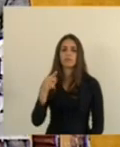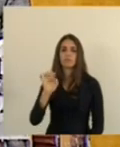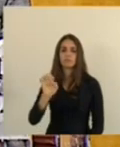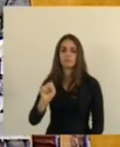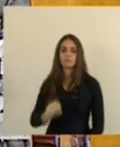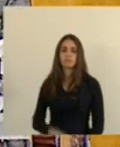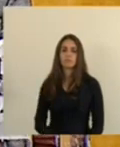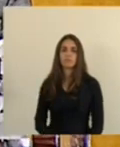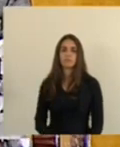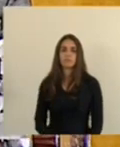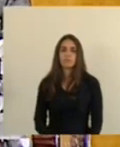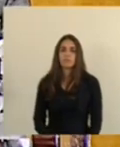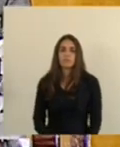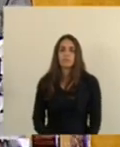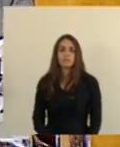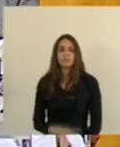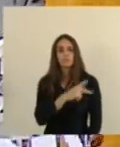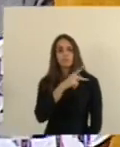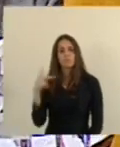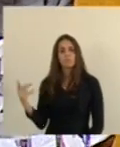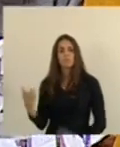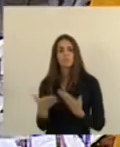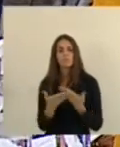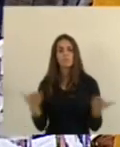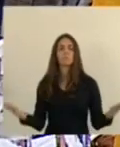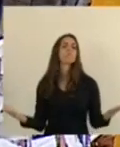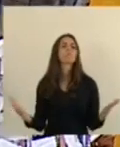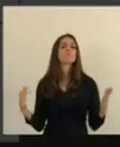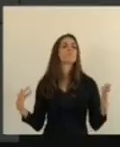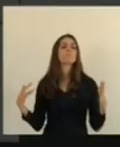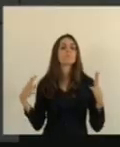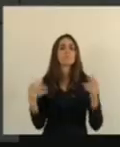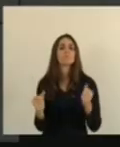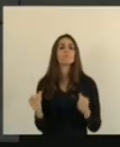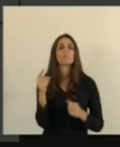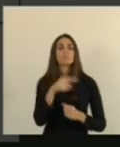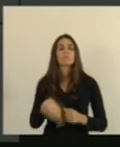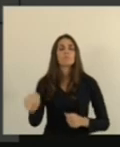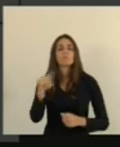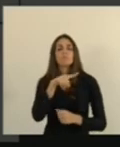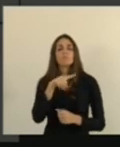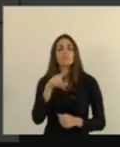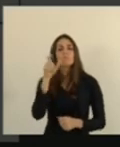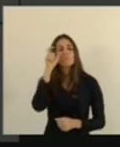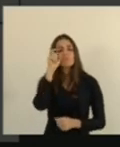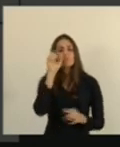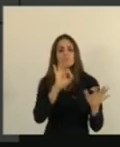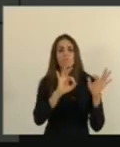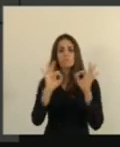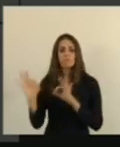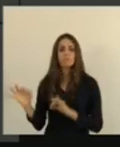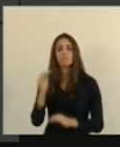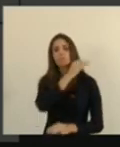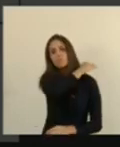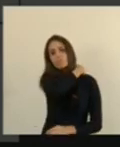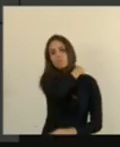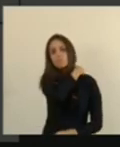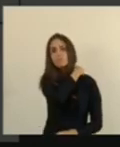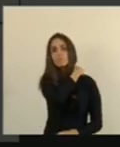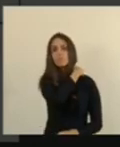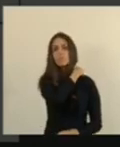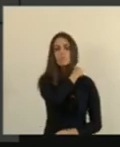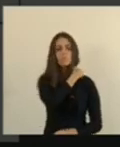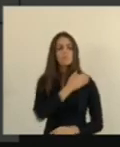Presidente, demais colegas, todos e todas que acompanham essa sessão. eu